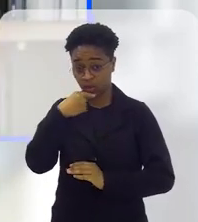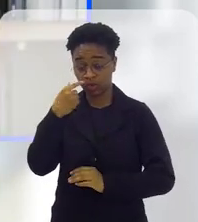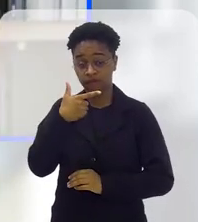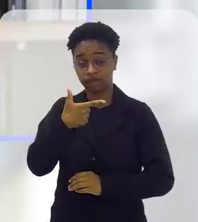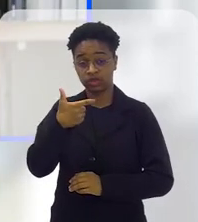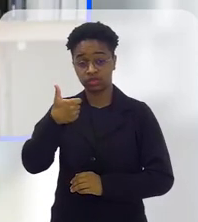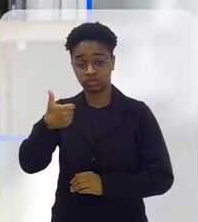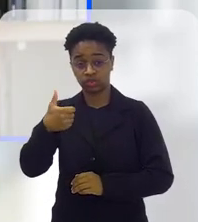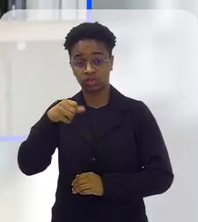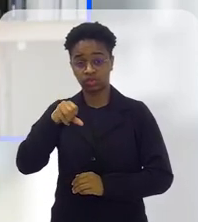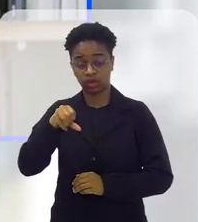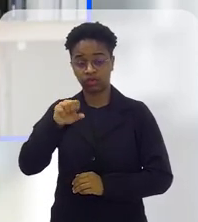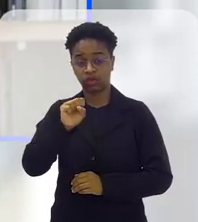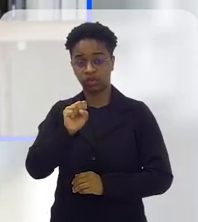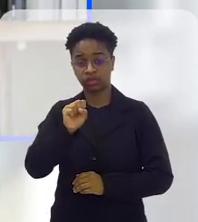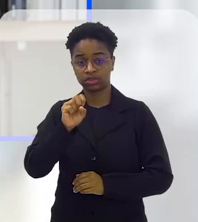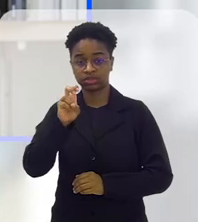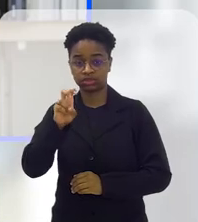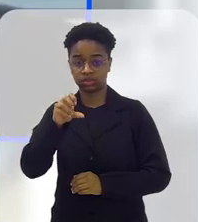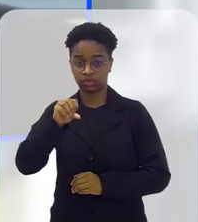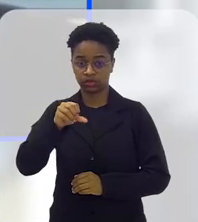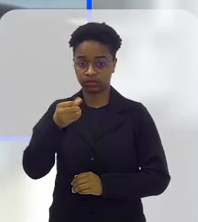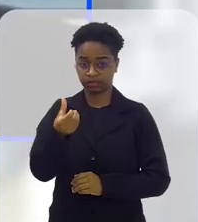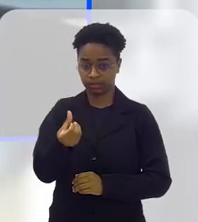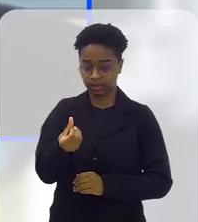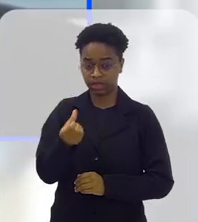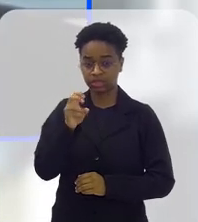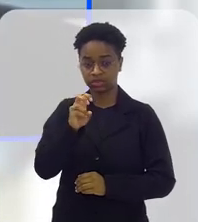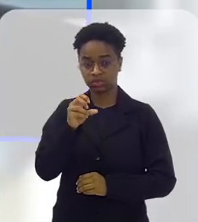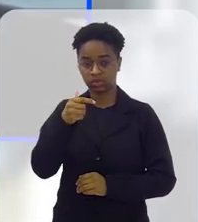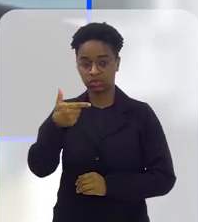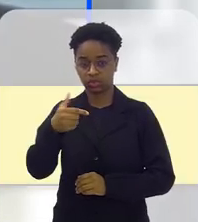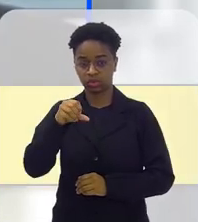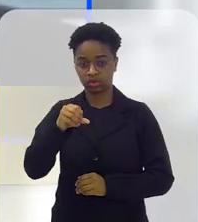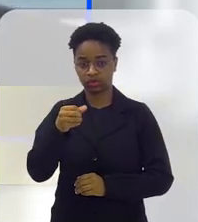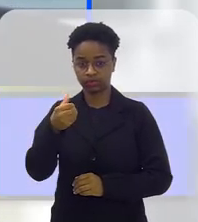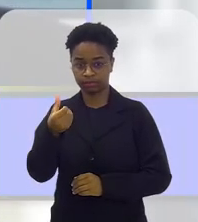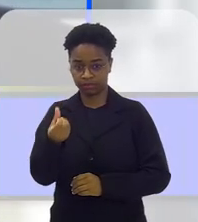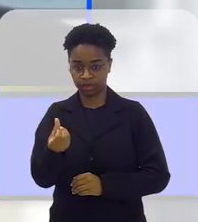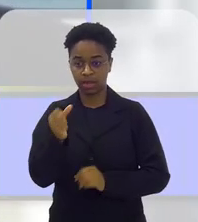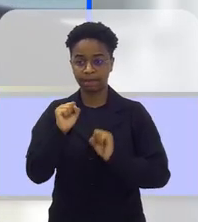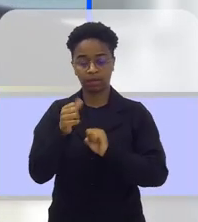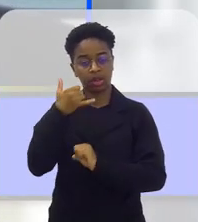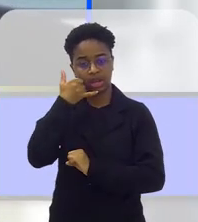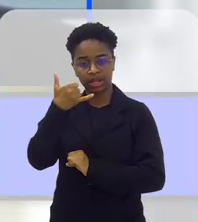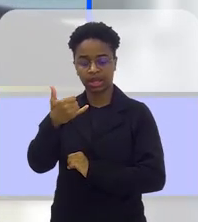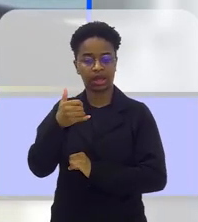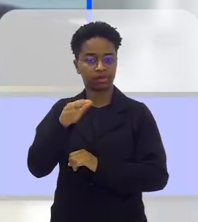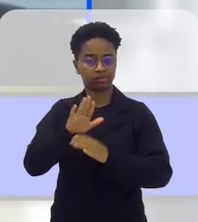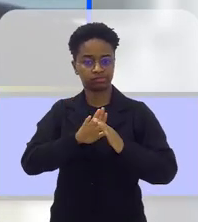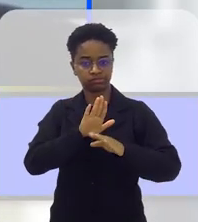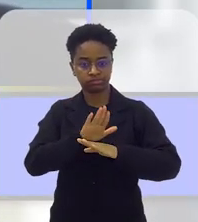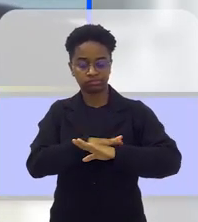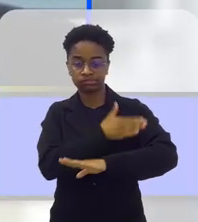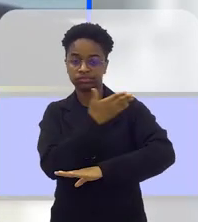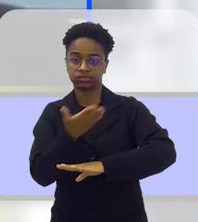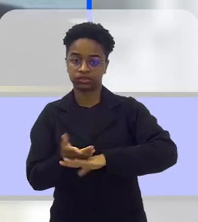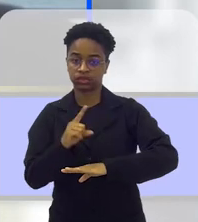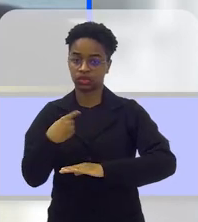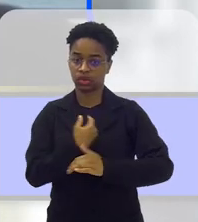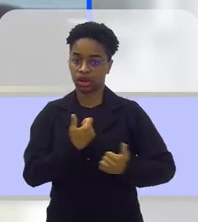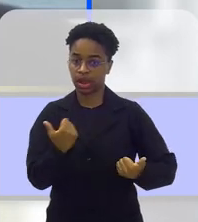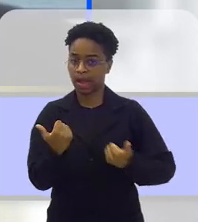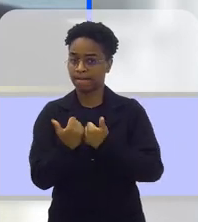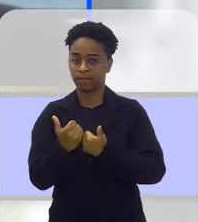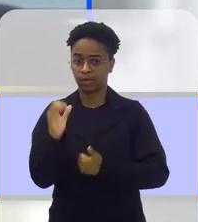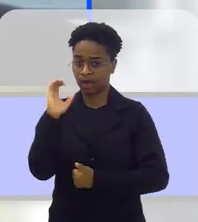né? 21-985-96, 5296. Ele fica ativo 24 horas. A gente dá